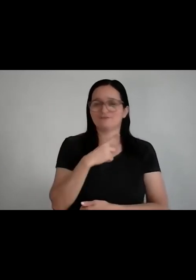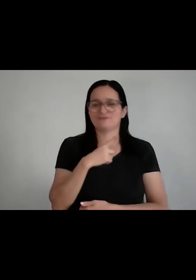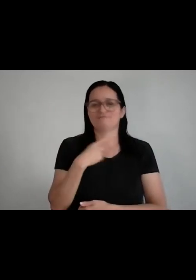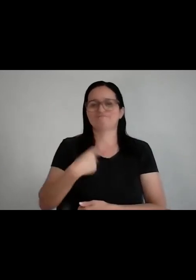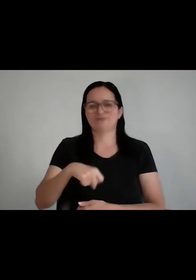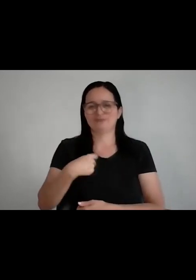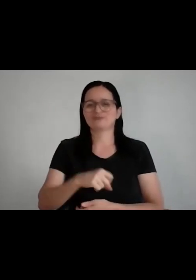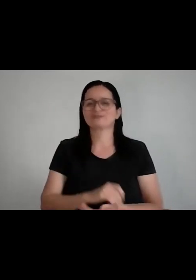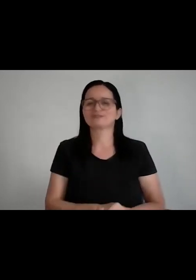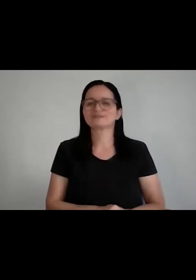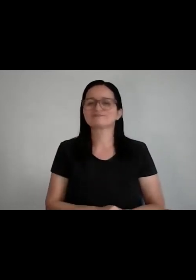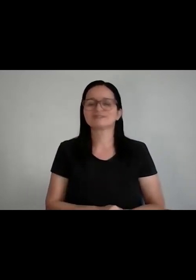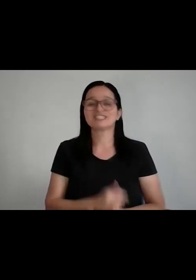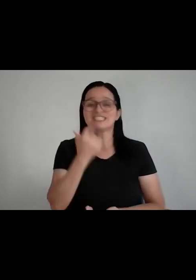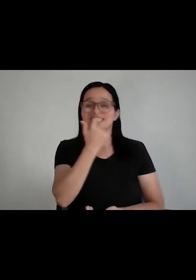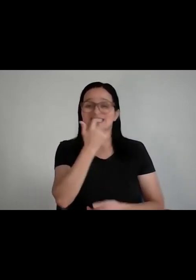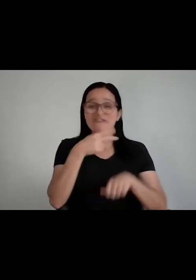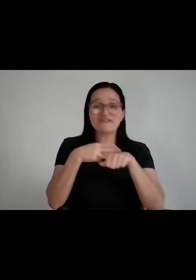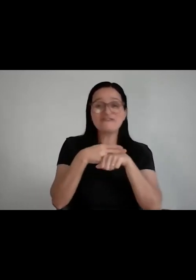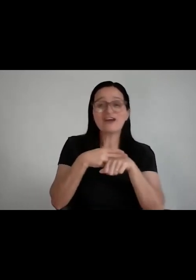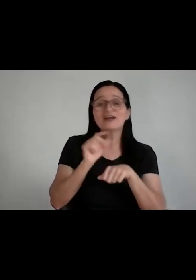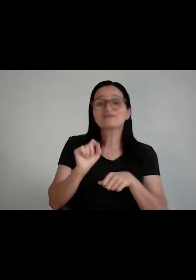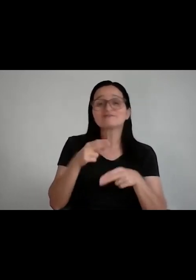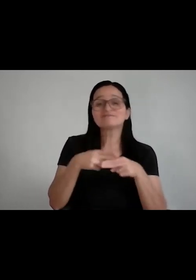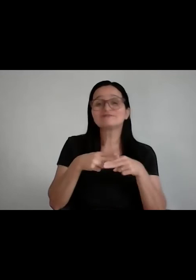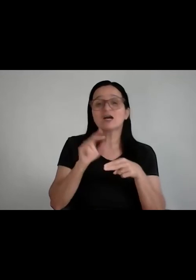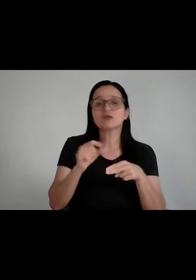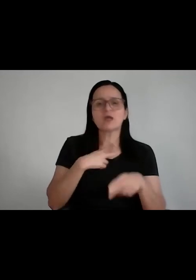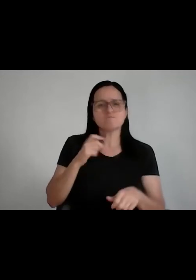E o faca nos dentes é uma pessoa determinada, nada vai te parar.